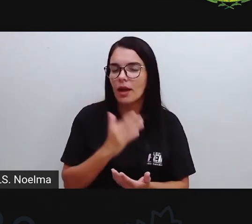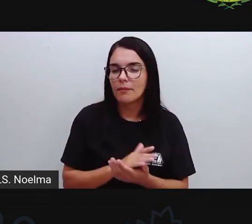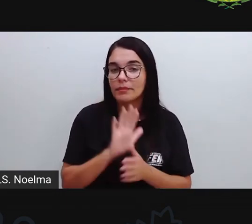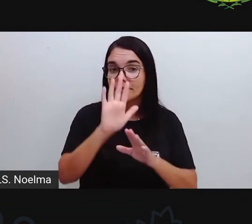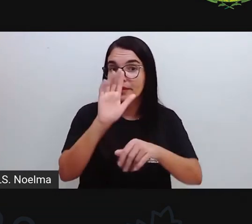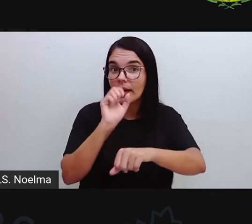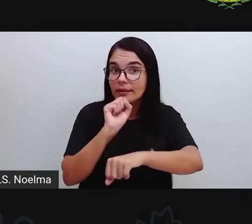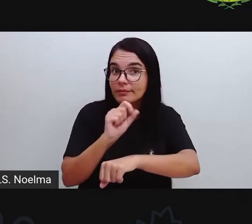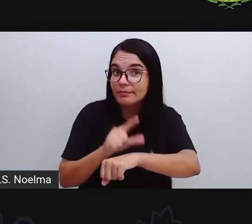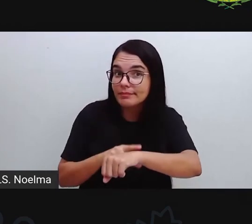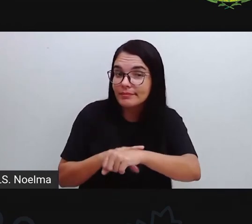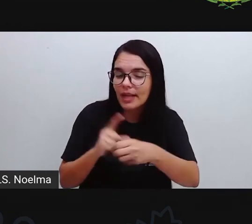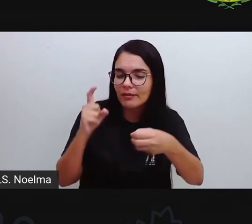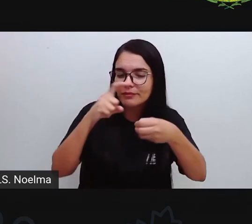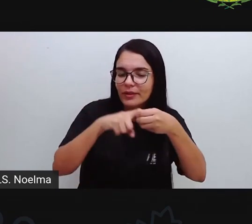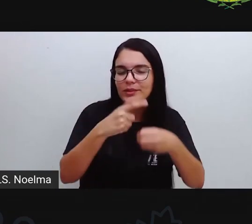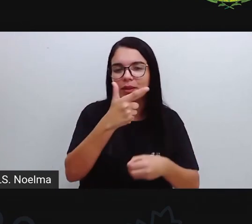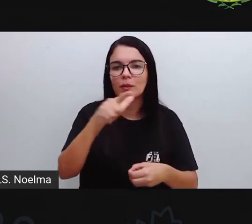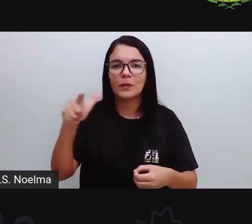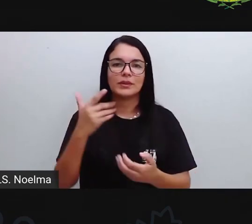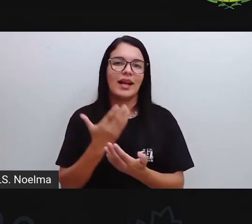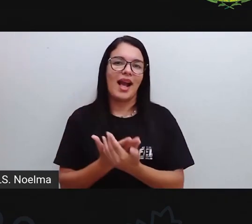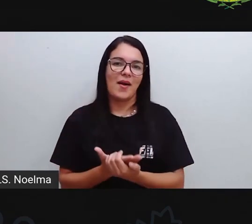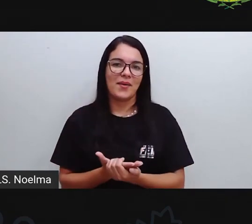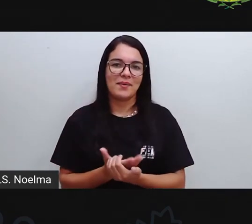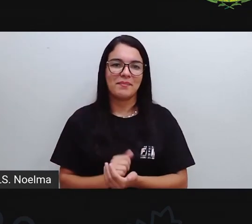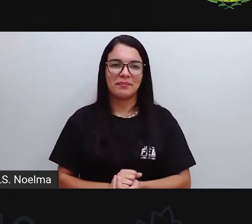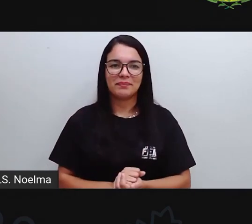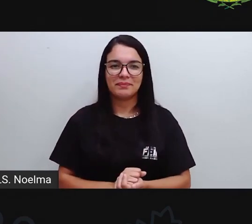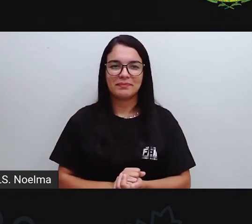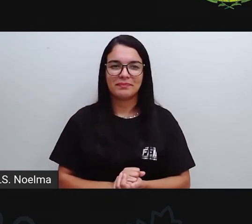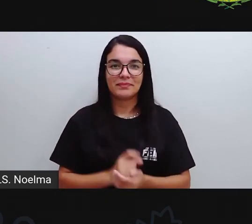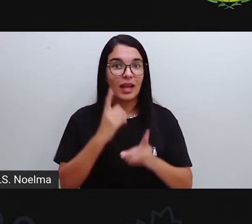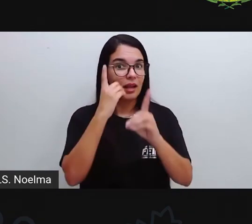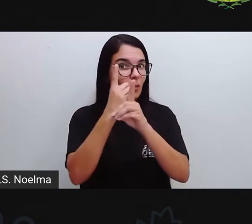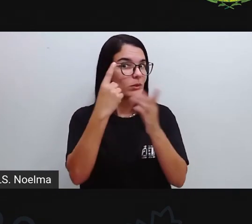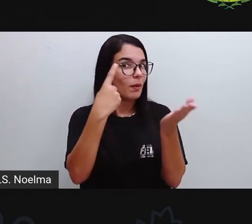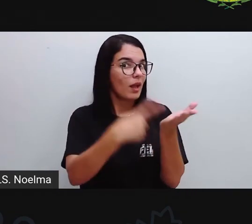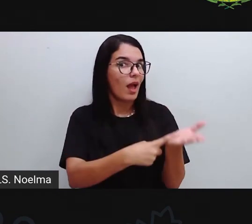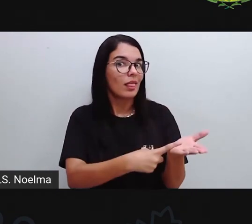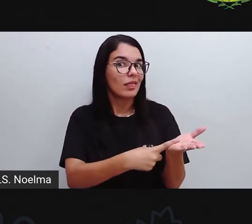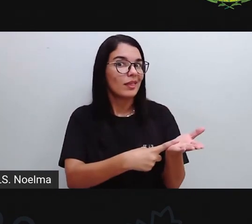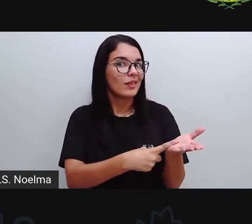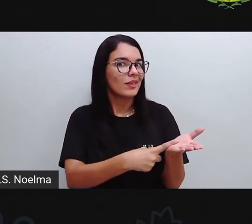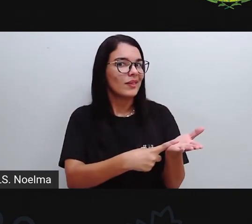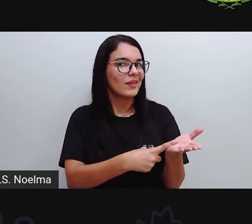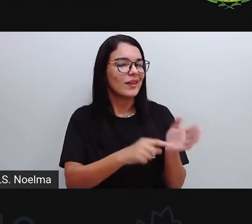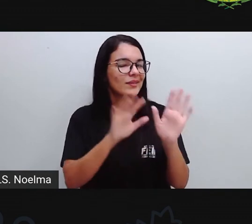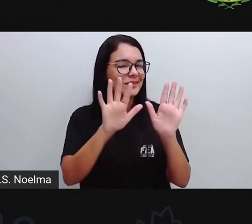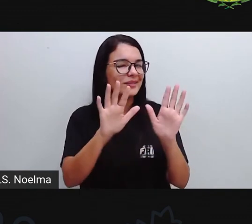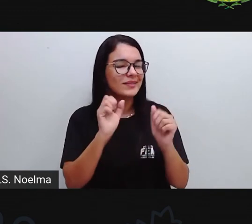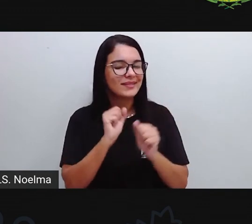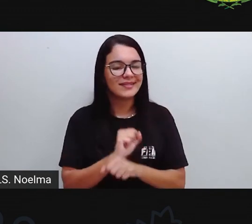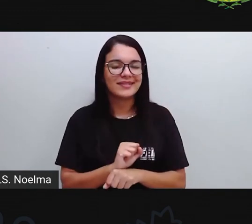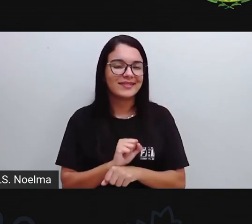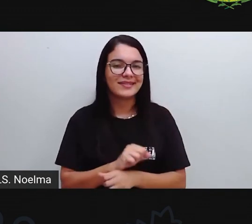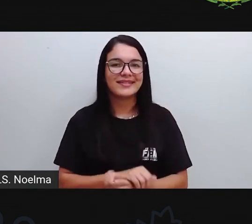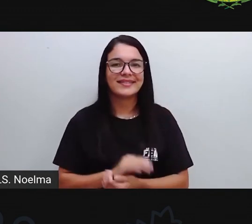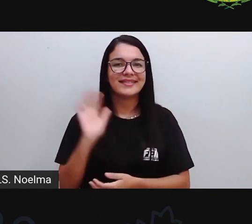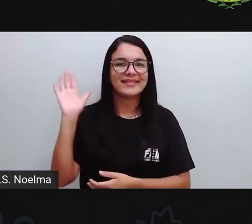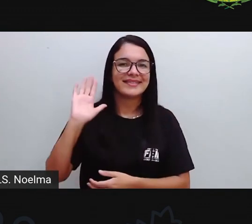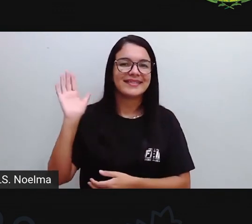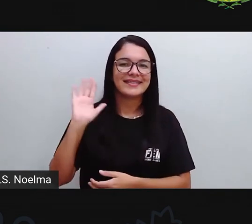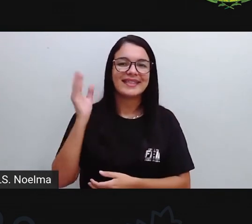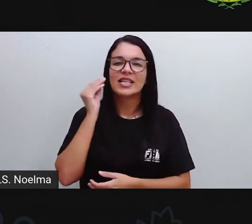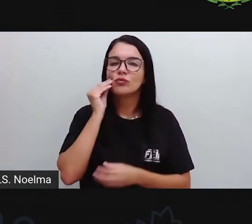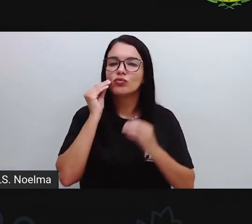daqui a pouquinho a gente volta com mais uma aula. Nós temos um encontro marcado, certo? Te espero aqui. Beijo